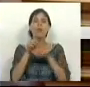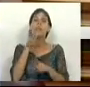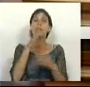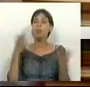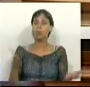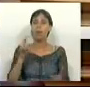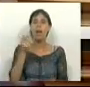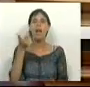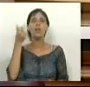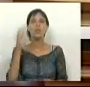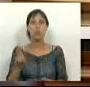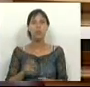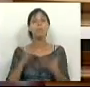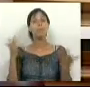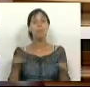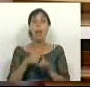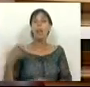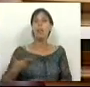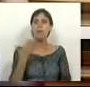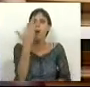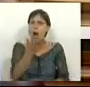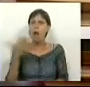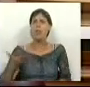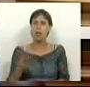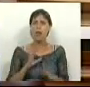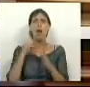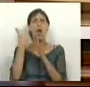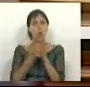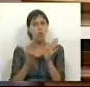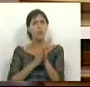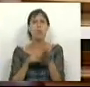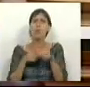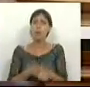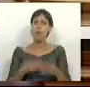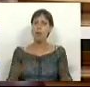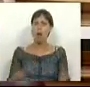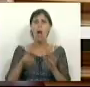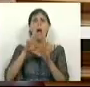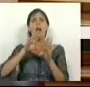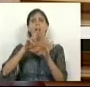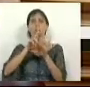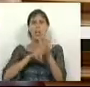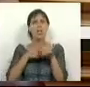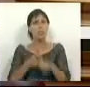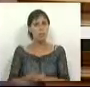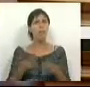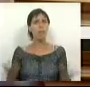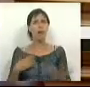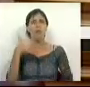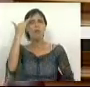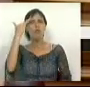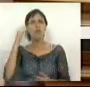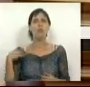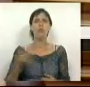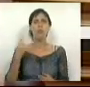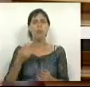Deputado Artur Guerrego. Essa legitimidade é constitucional, é regimental e eu julgo